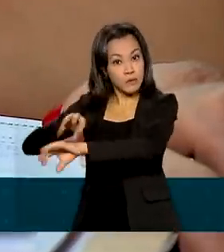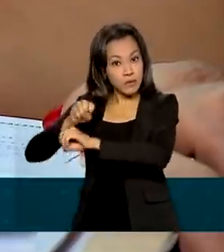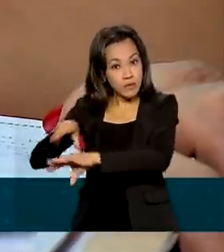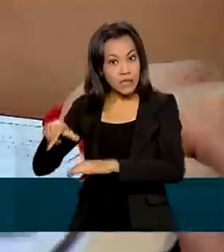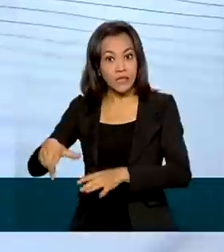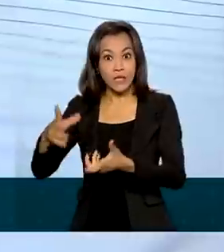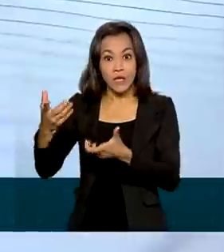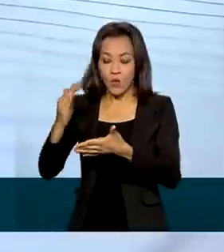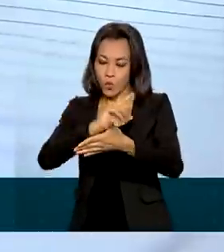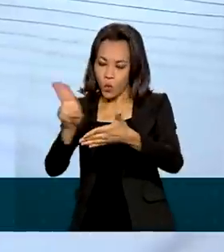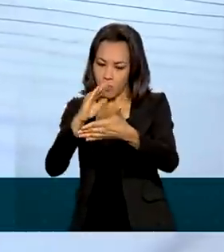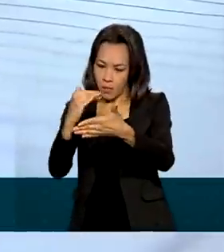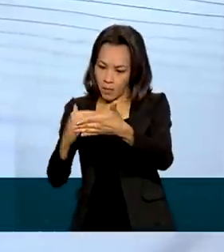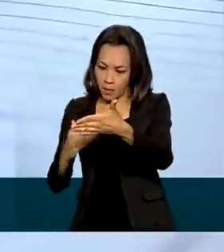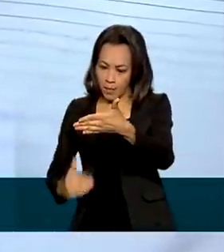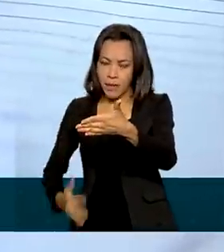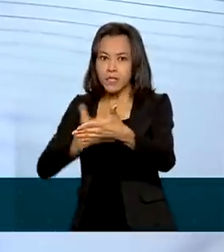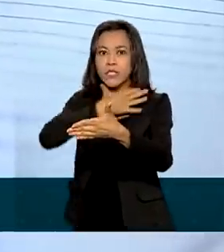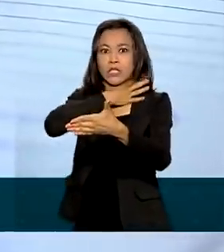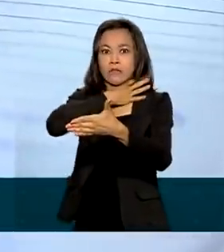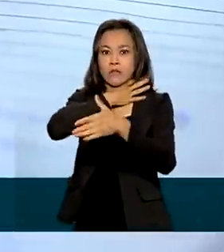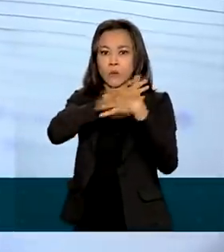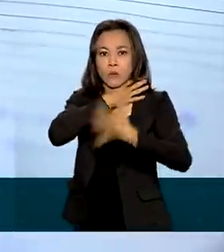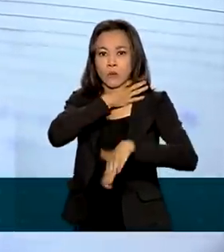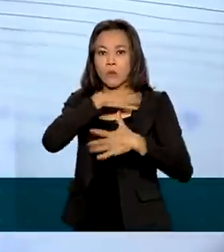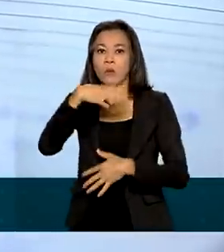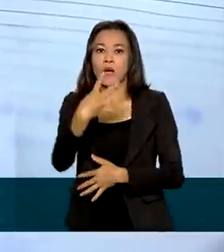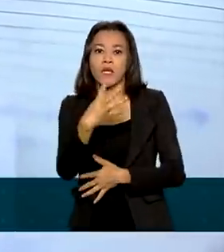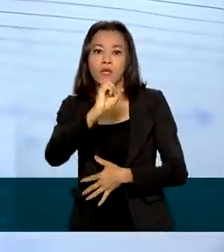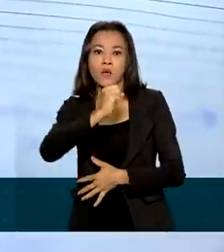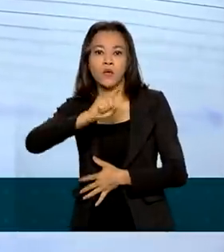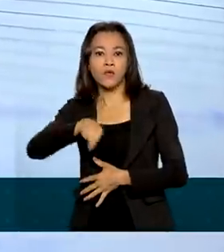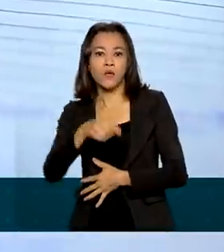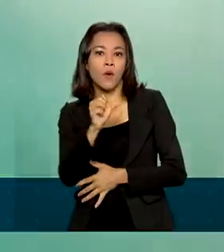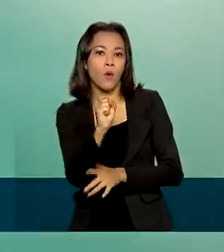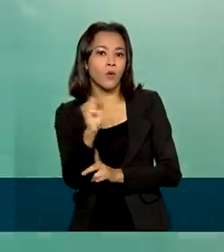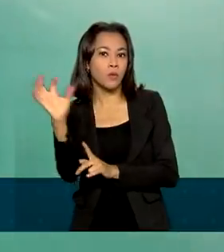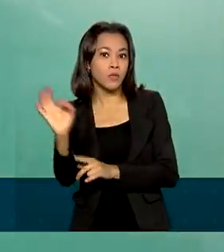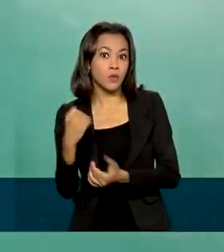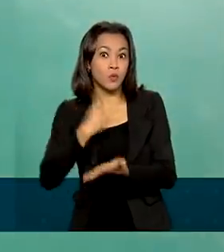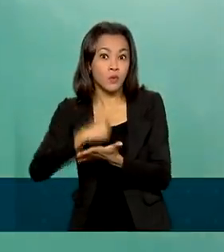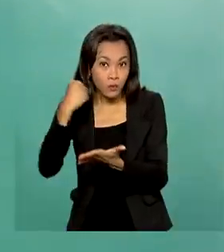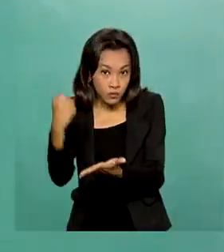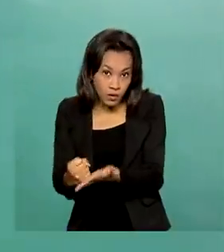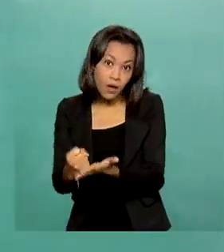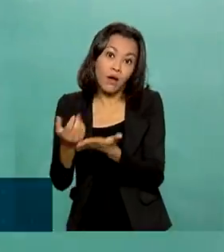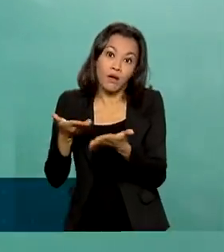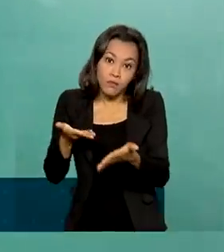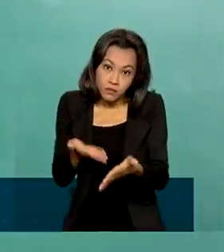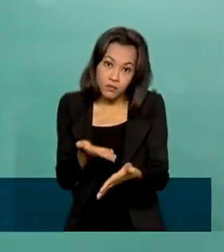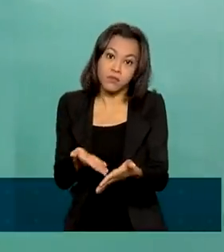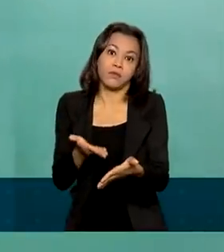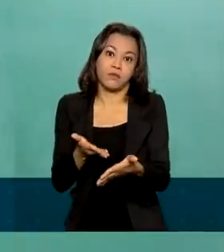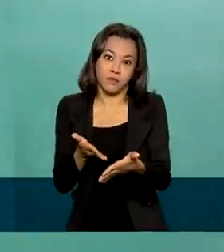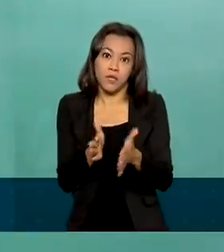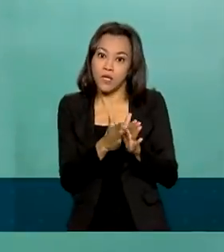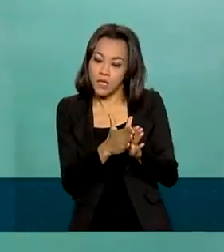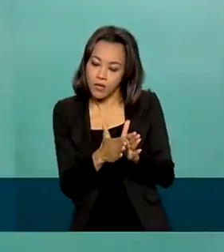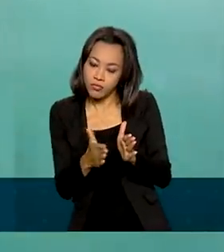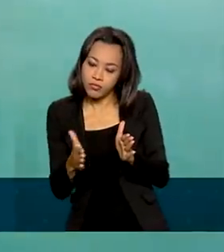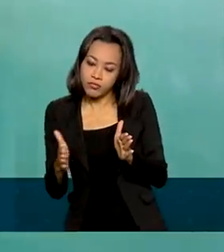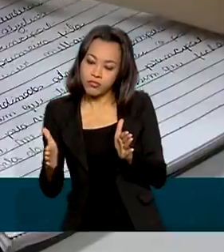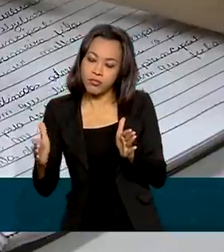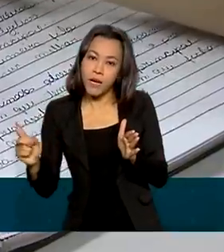inadimplência é de 48,8% dos contratos ativos em fase de amortização.